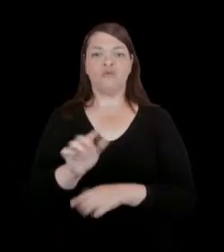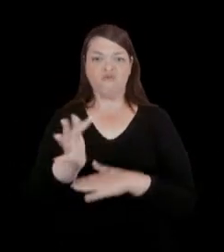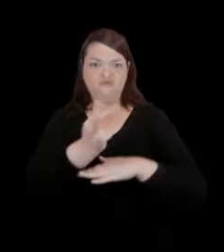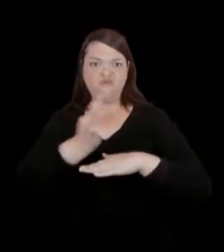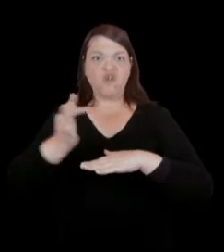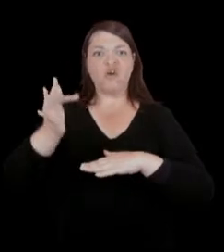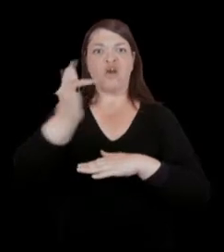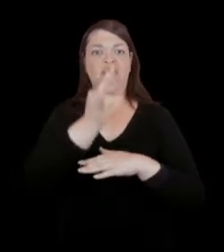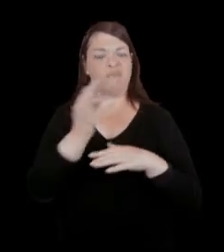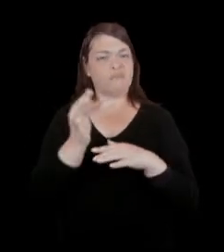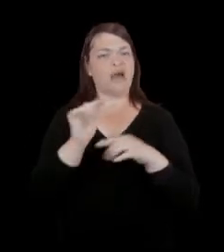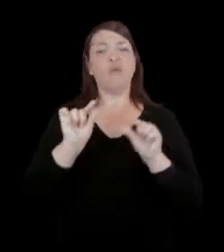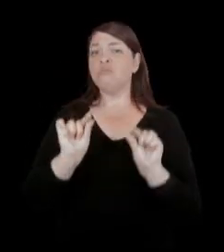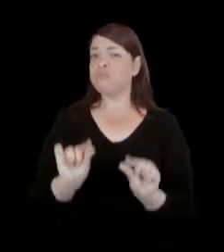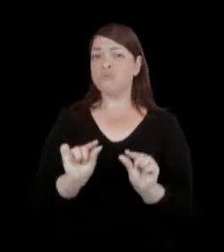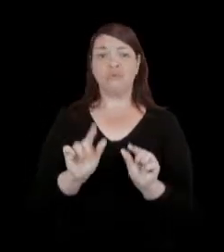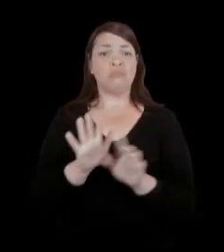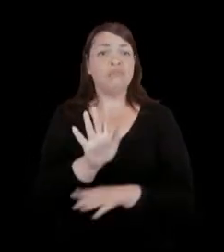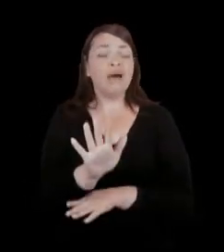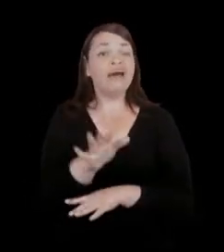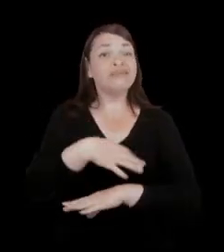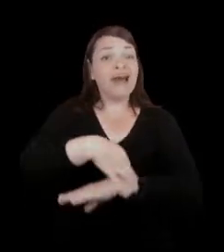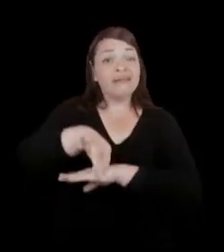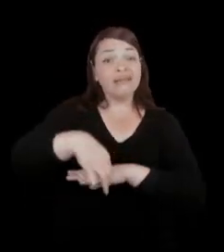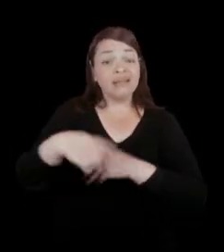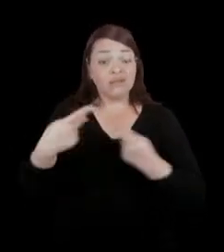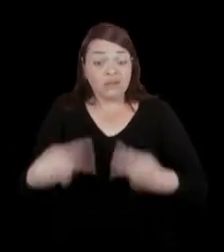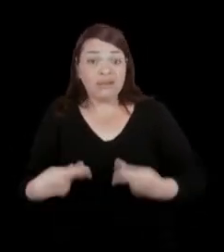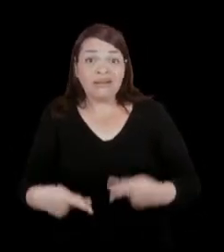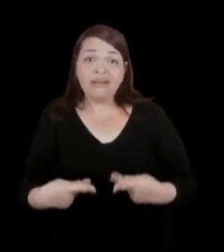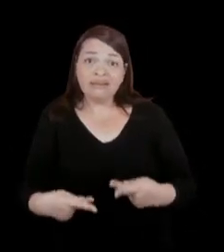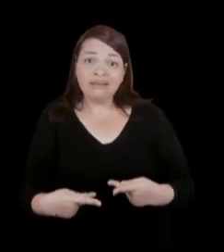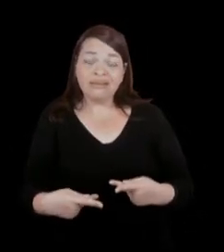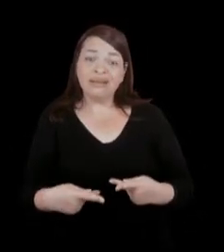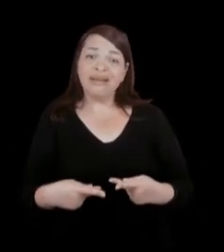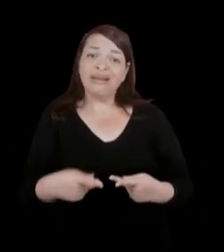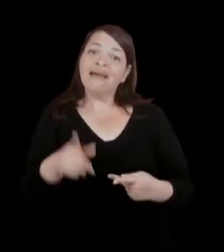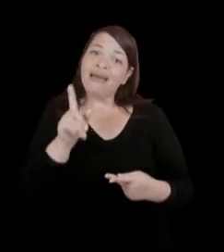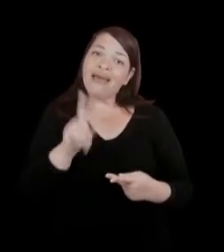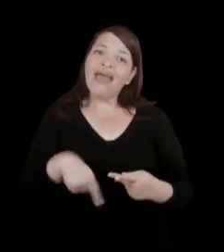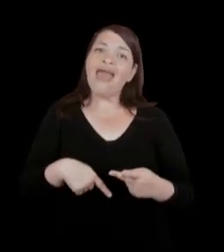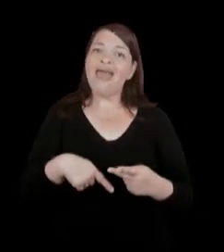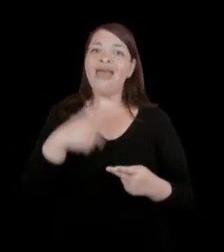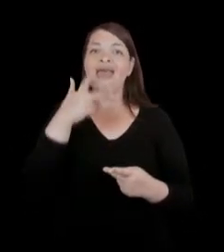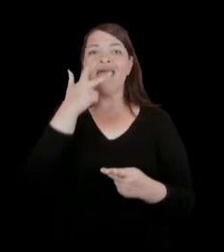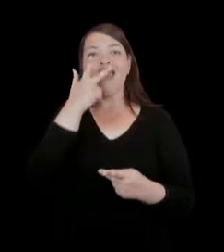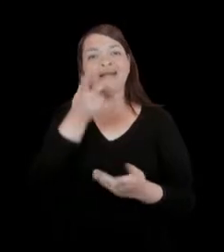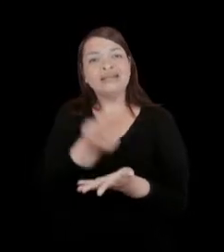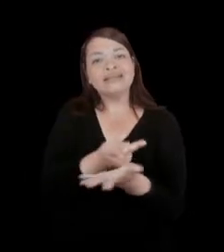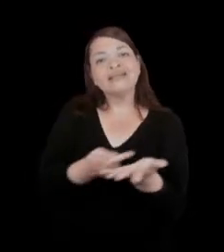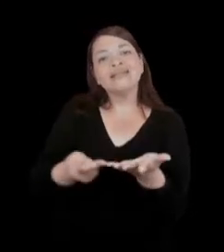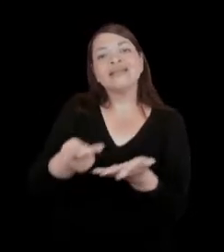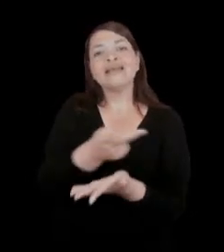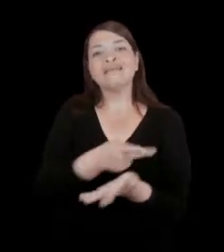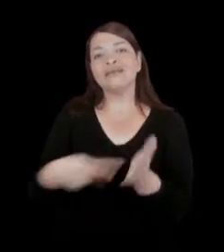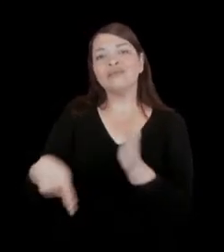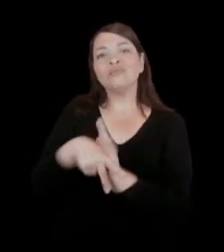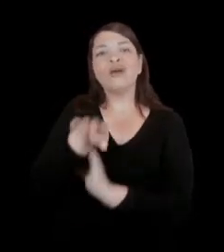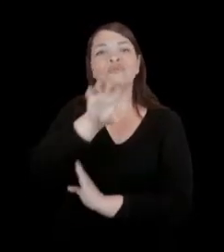visual. Então, a arquitetura que a gente tem aqui, que de certa forma é um traço da arquitetura do ISAI,